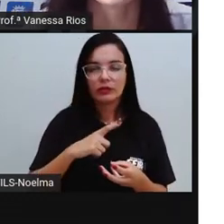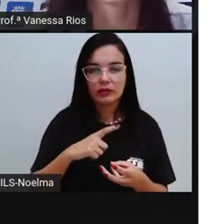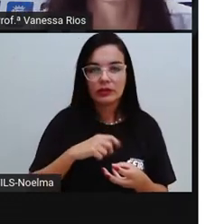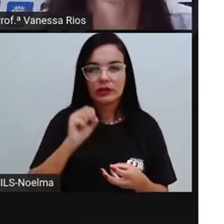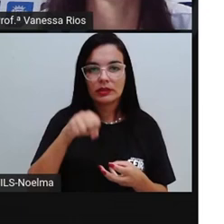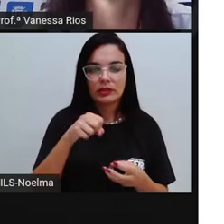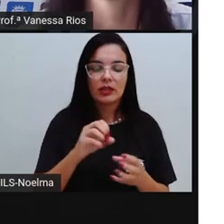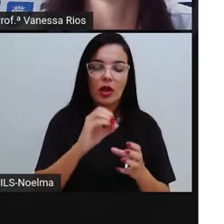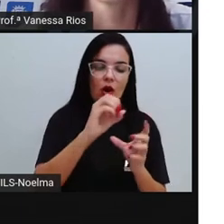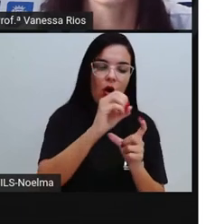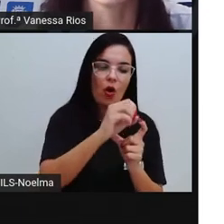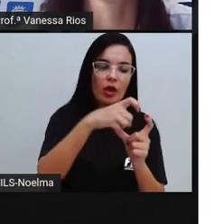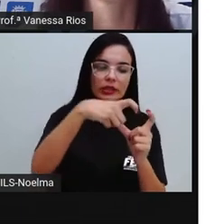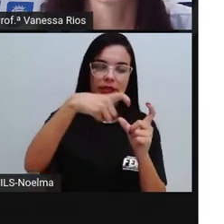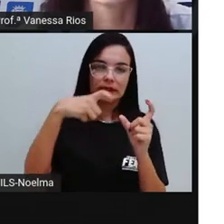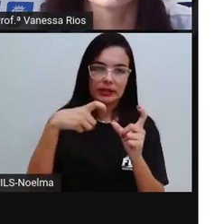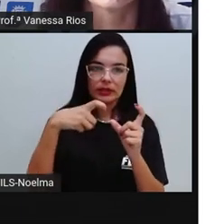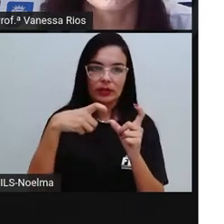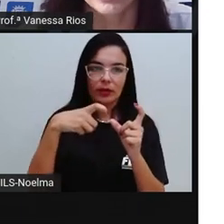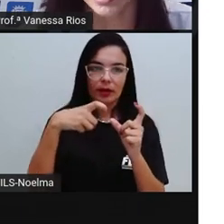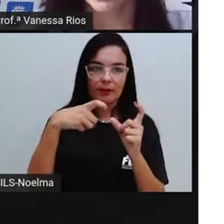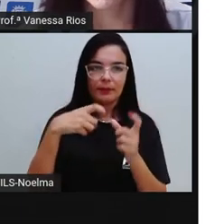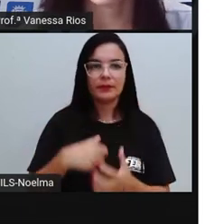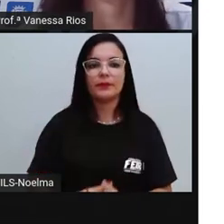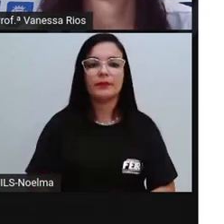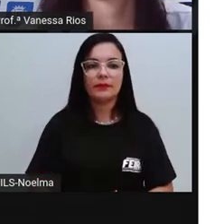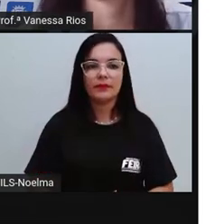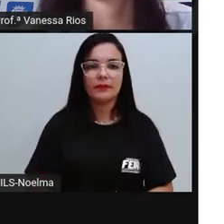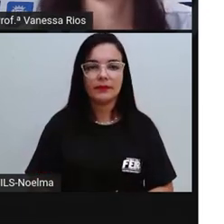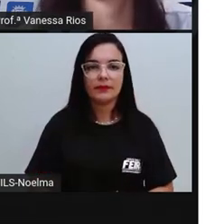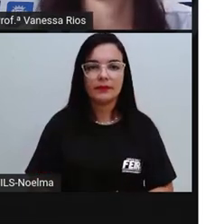ela é chamada de oxítona.